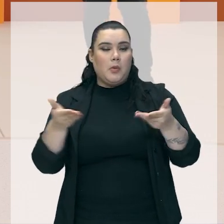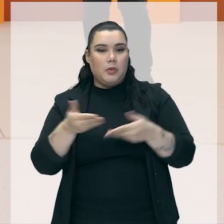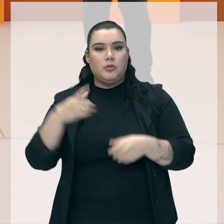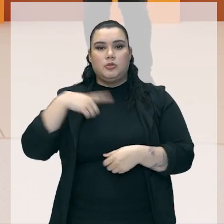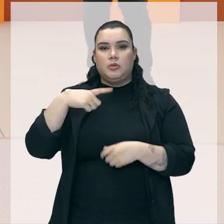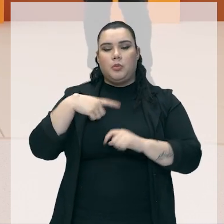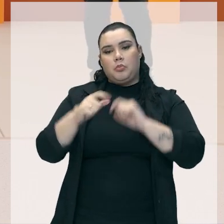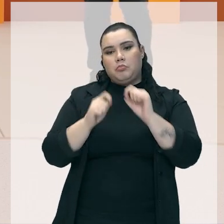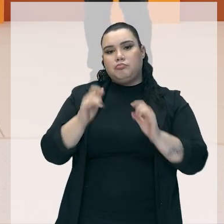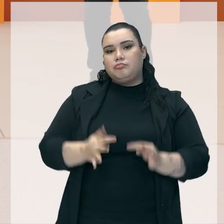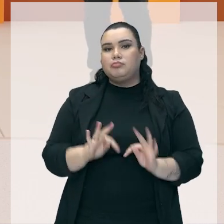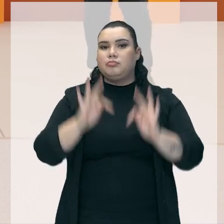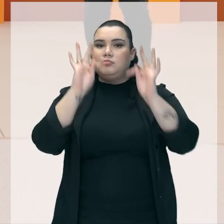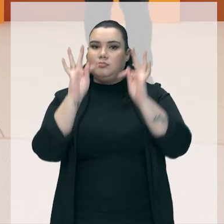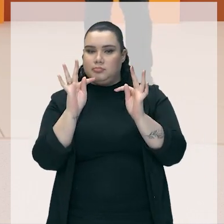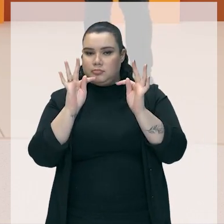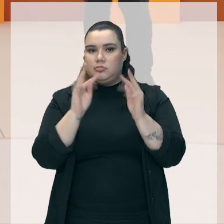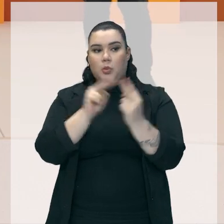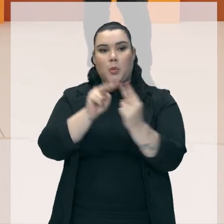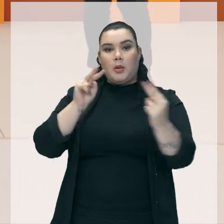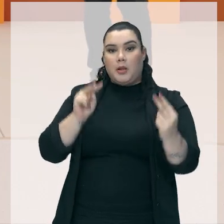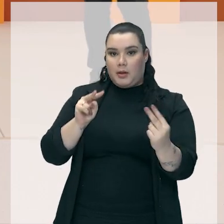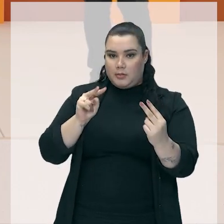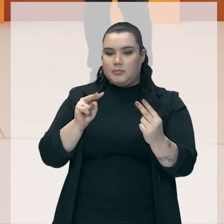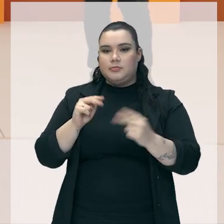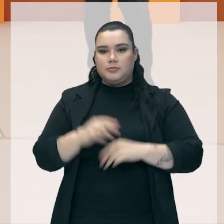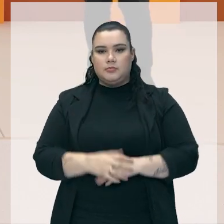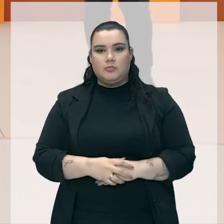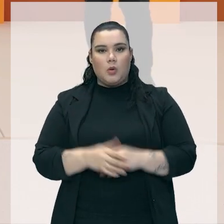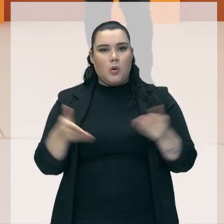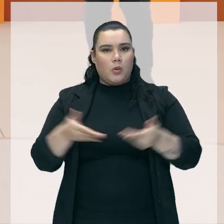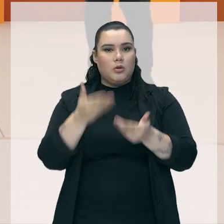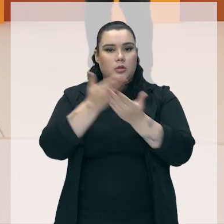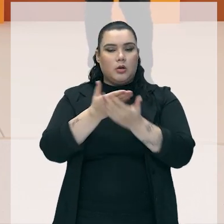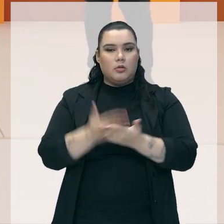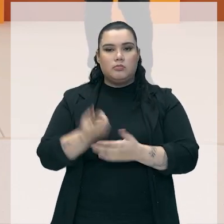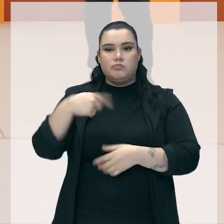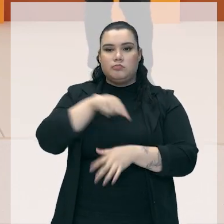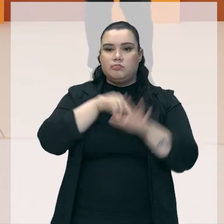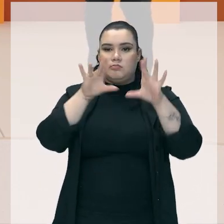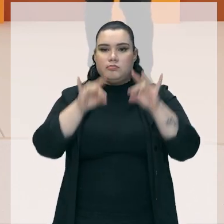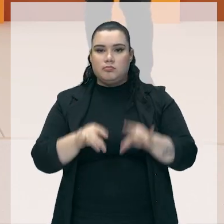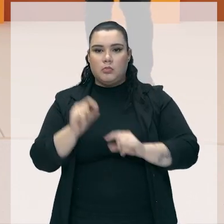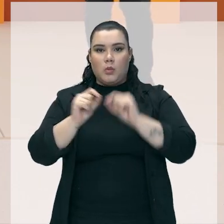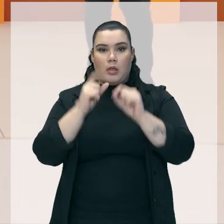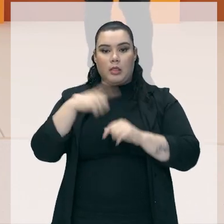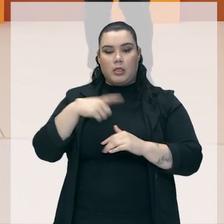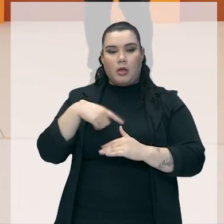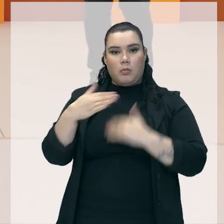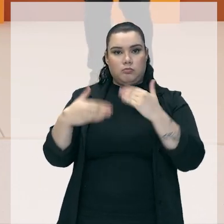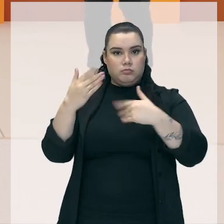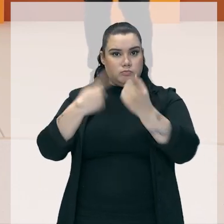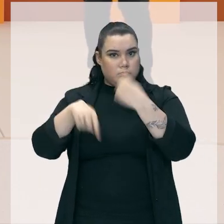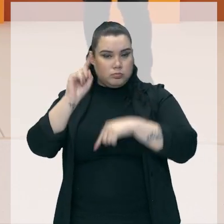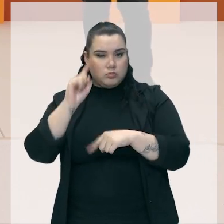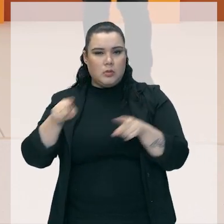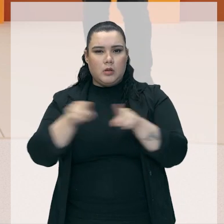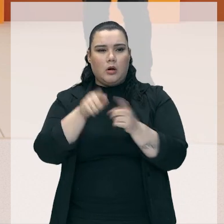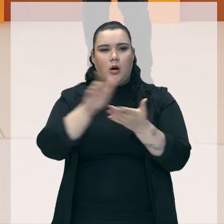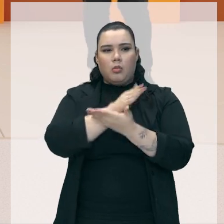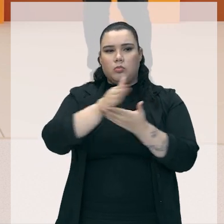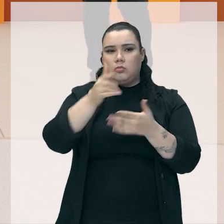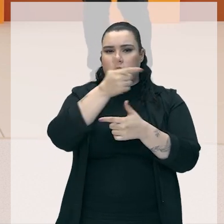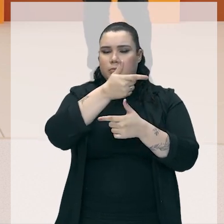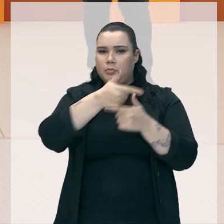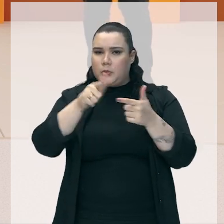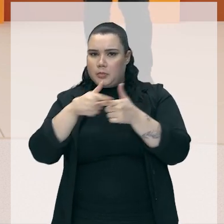de maneira tecnológica, de maneira virtual. Então, nessa aula, a gente vai dar uma olhadinha sobre essa evolução e sobre alguns problemas que são causados